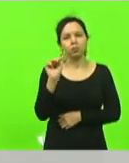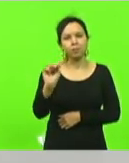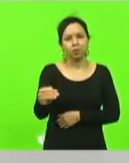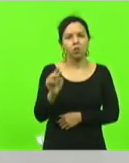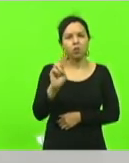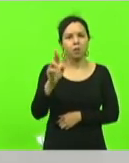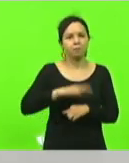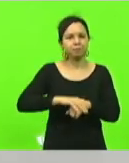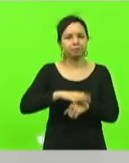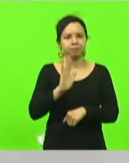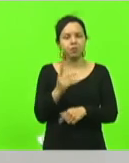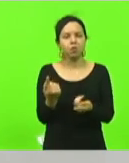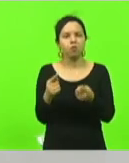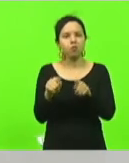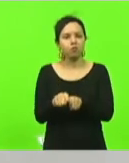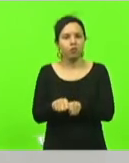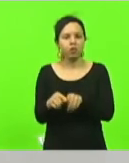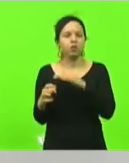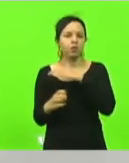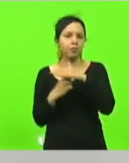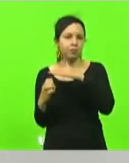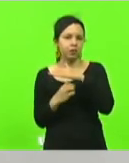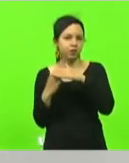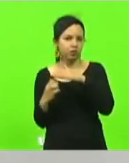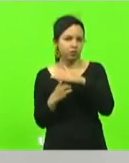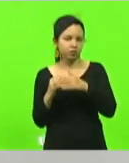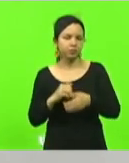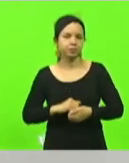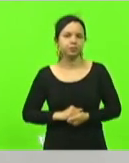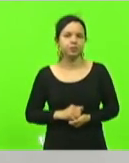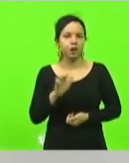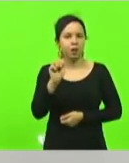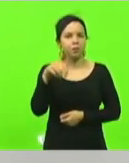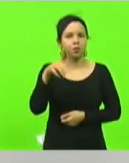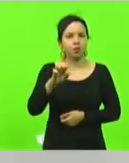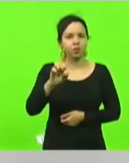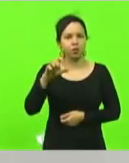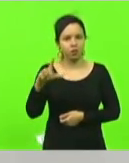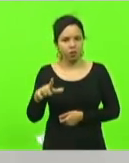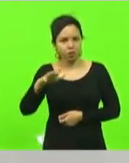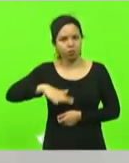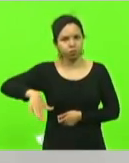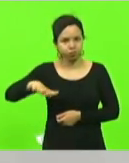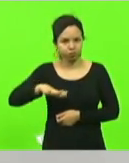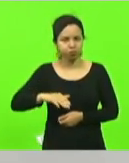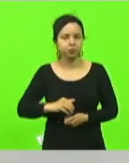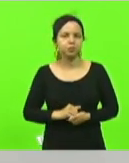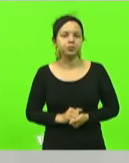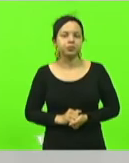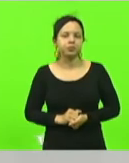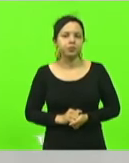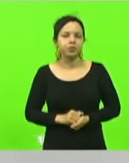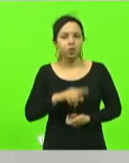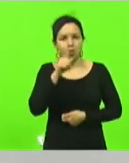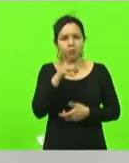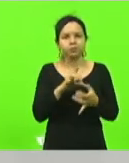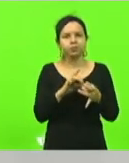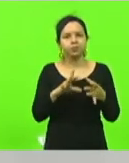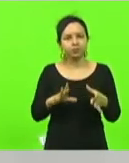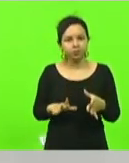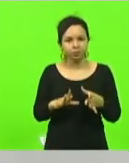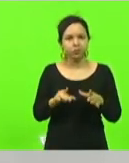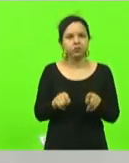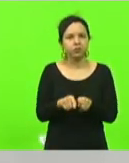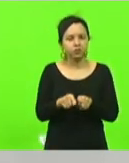convênio com o consórcio da nossa Amurel também ordem de serviço ao acesso de sangrão